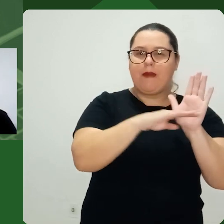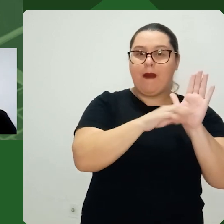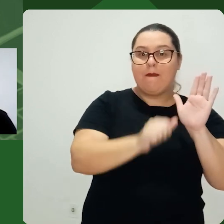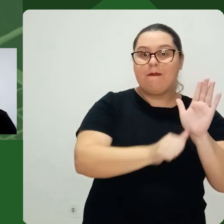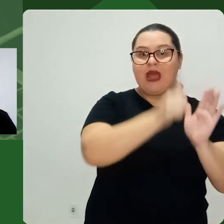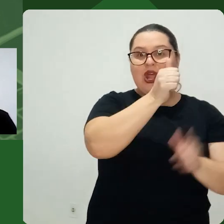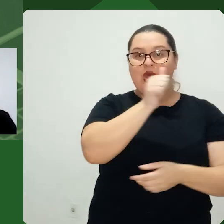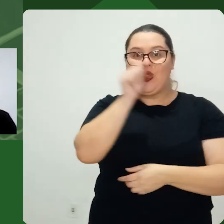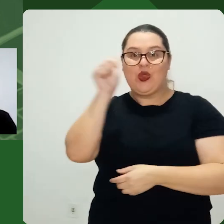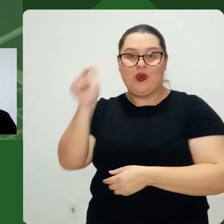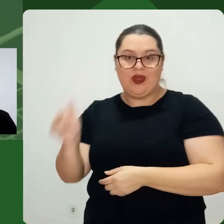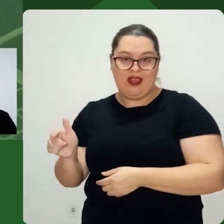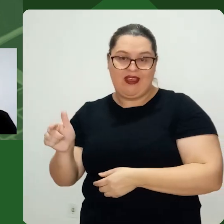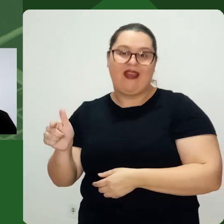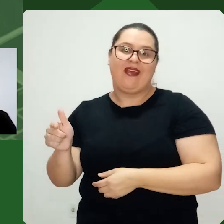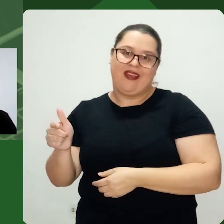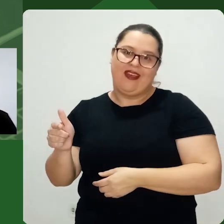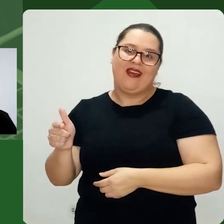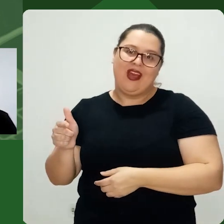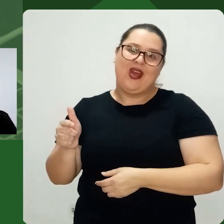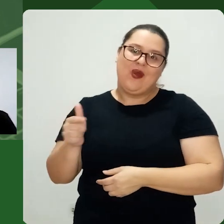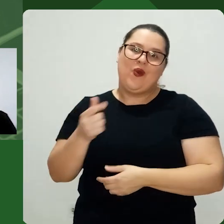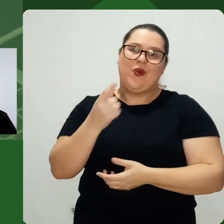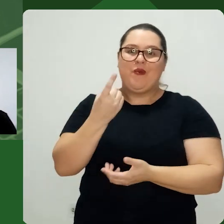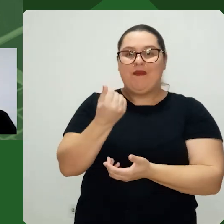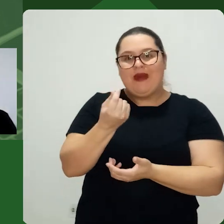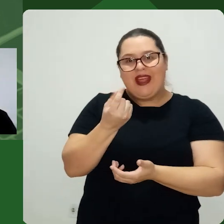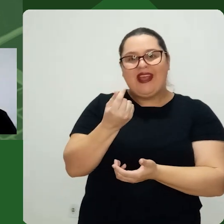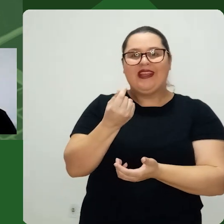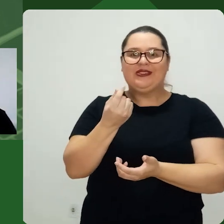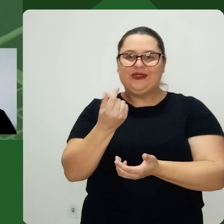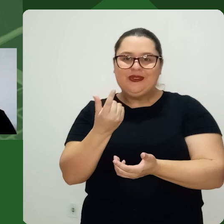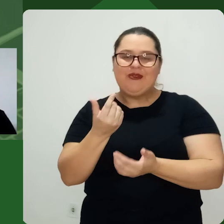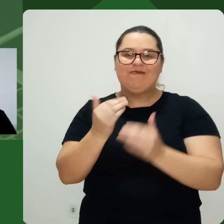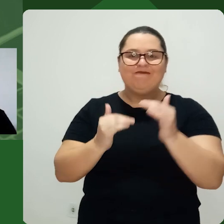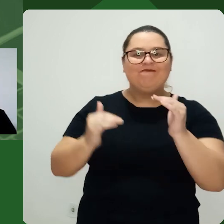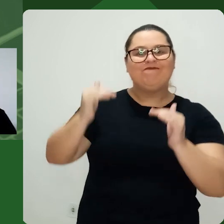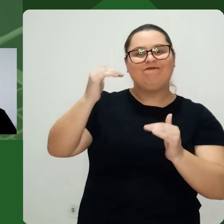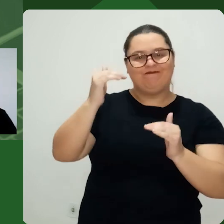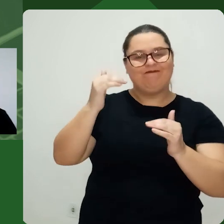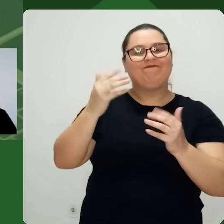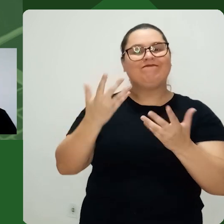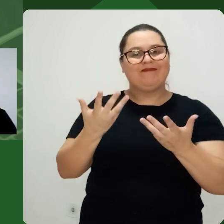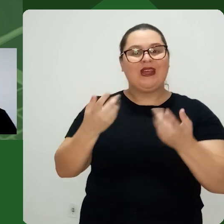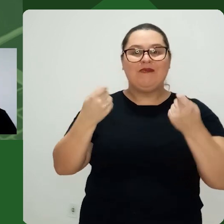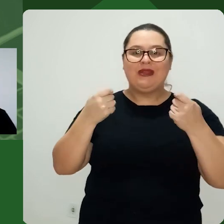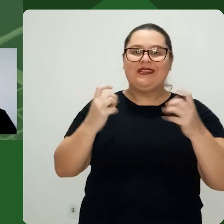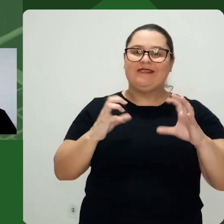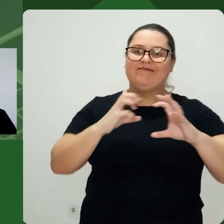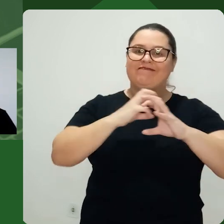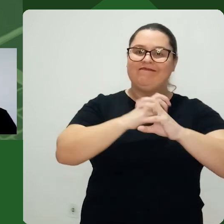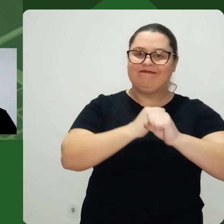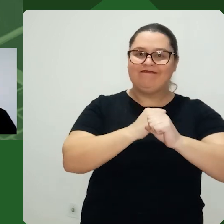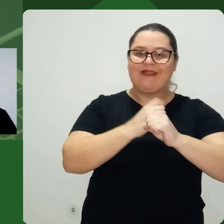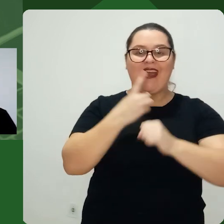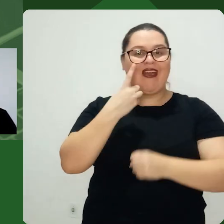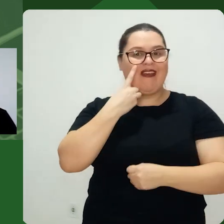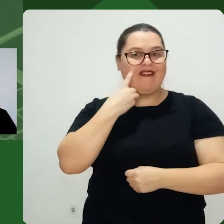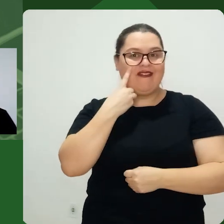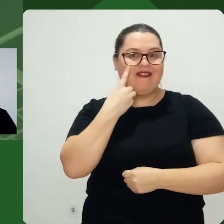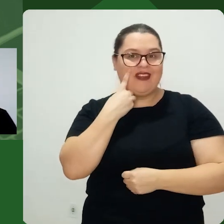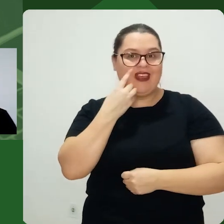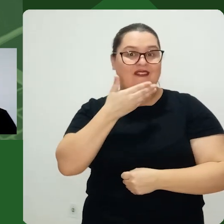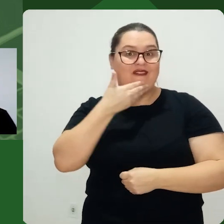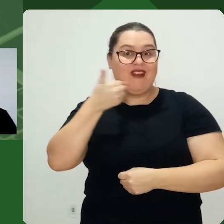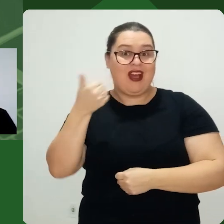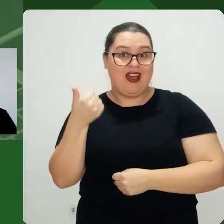custos não são tão bons assim Eu preciso fazer essa conta fechar, né?